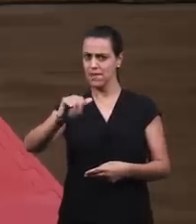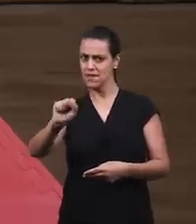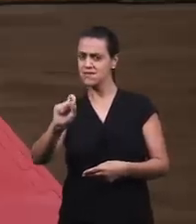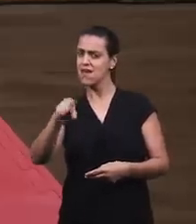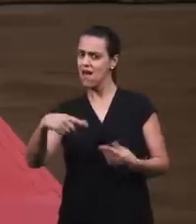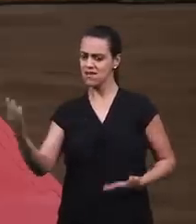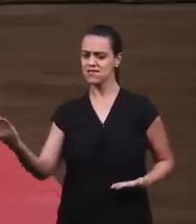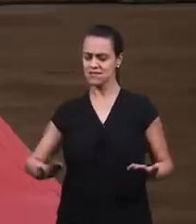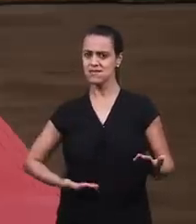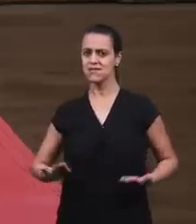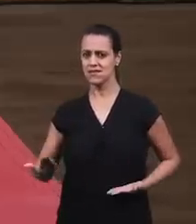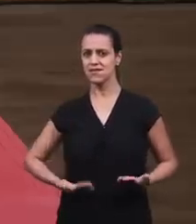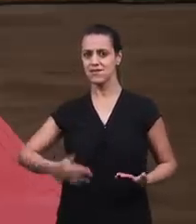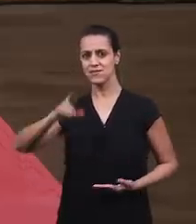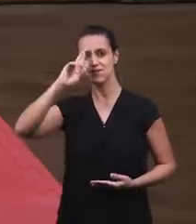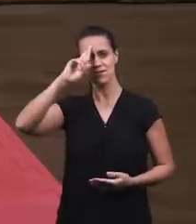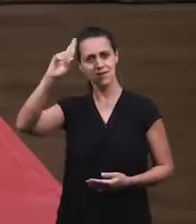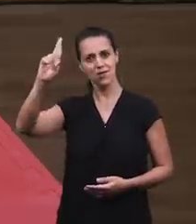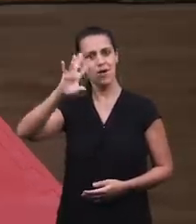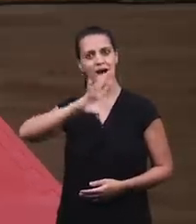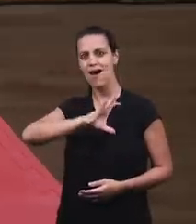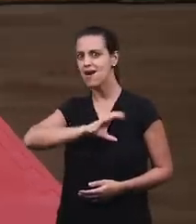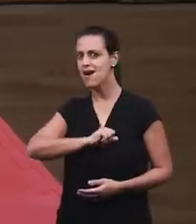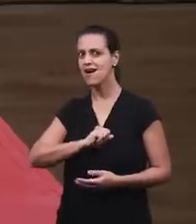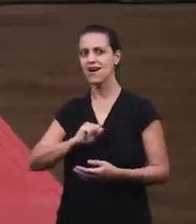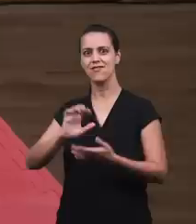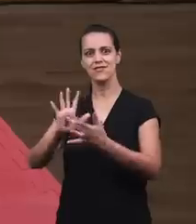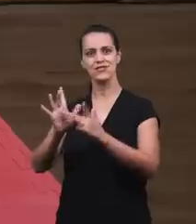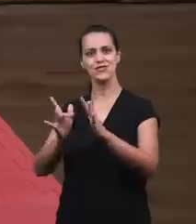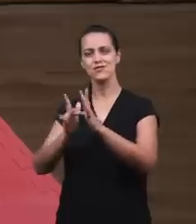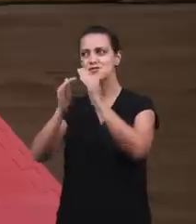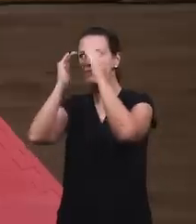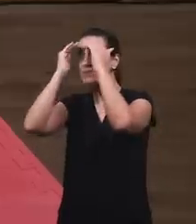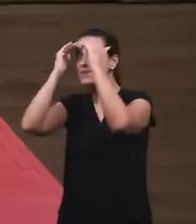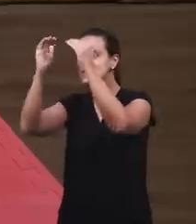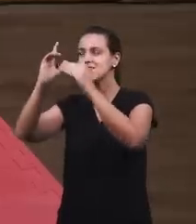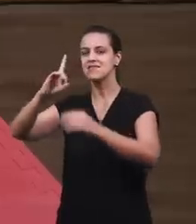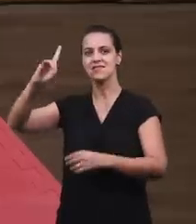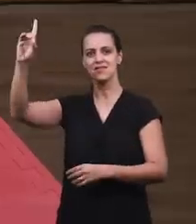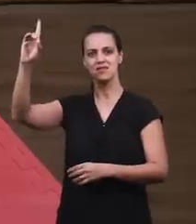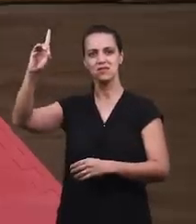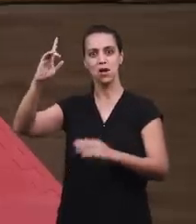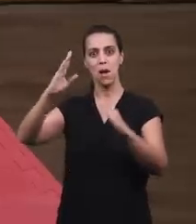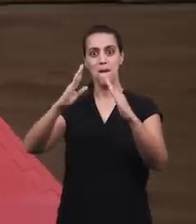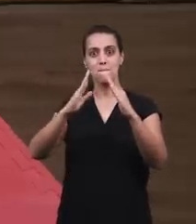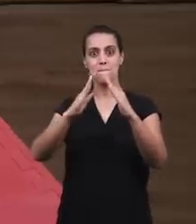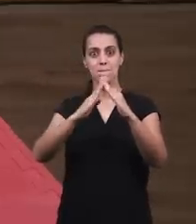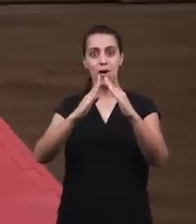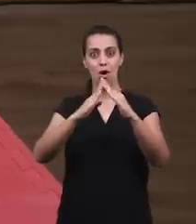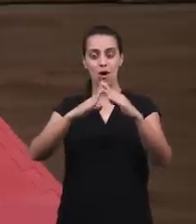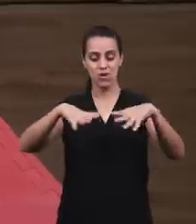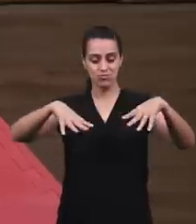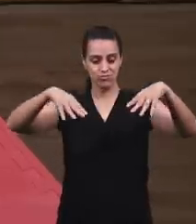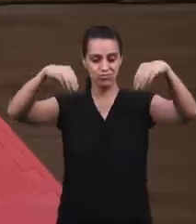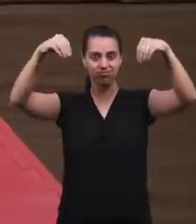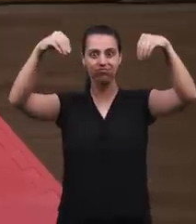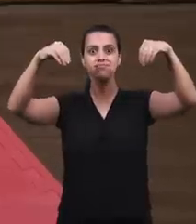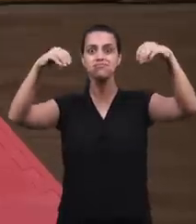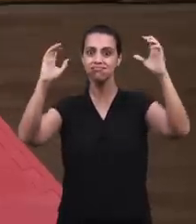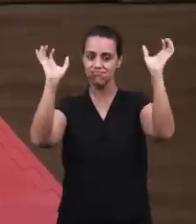Que era obediente a Deus Neemias, ele morava num palácio Porque ele